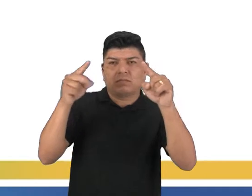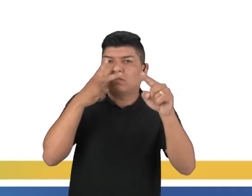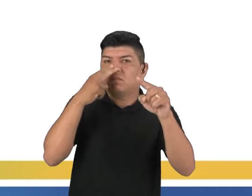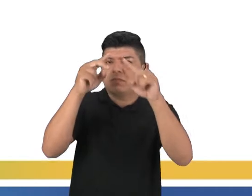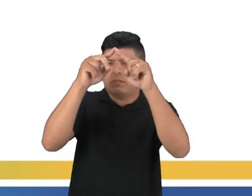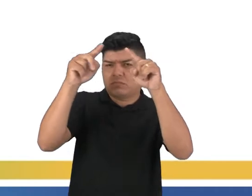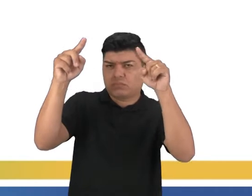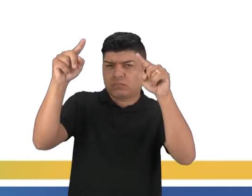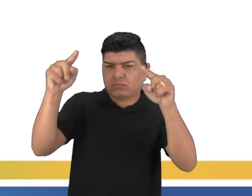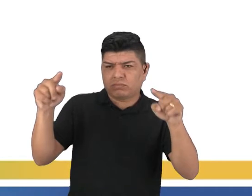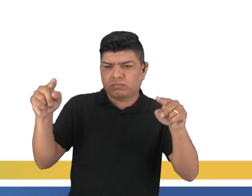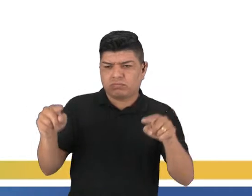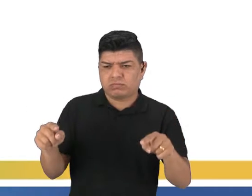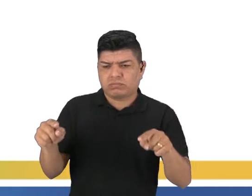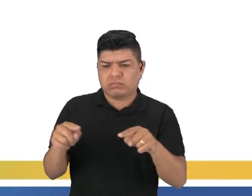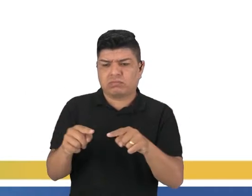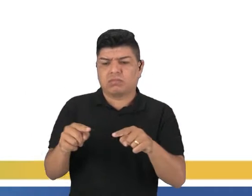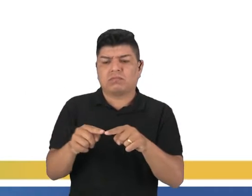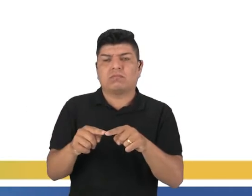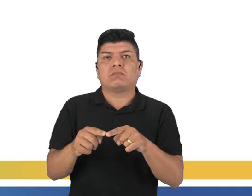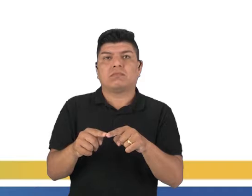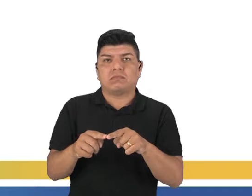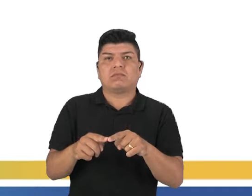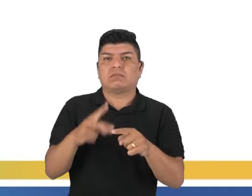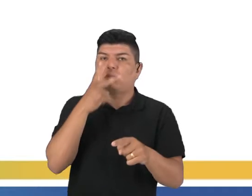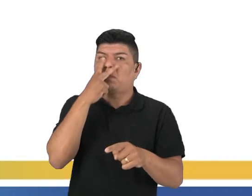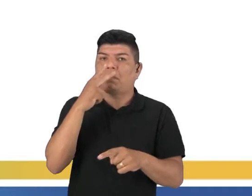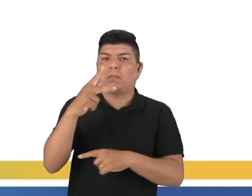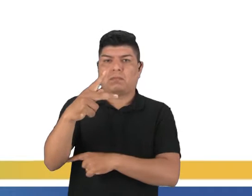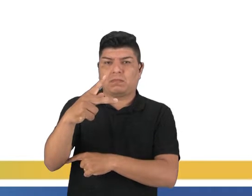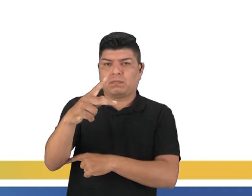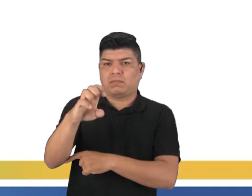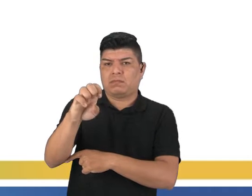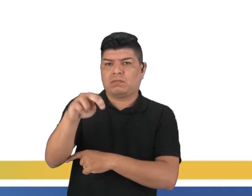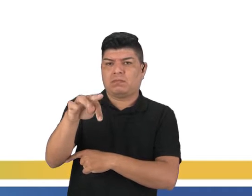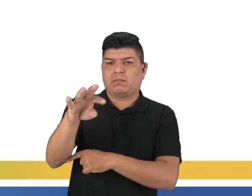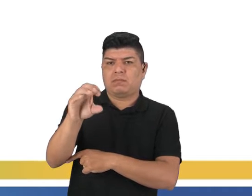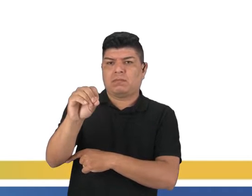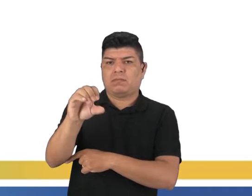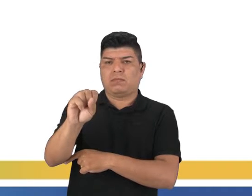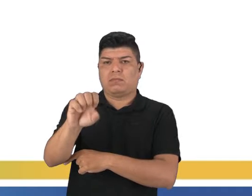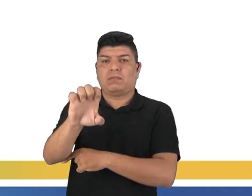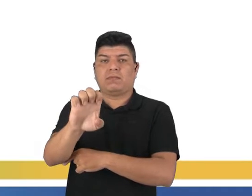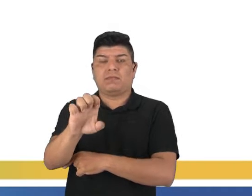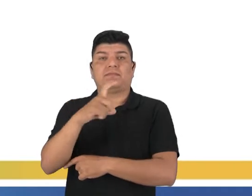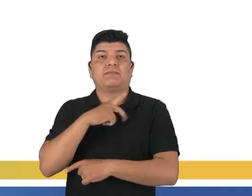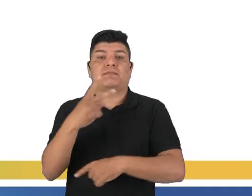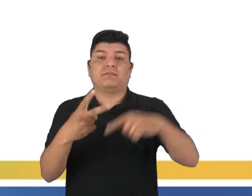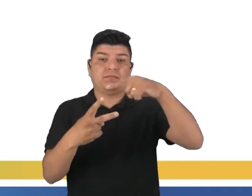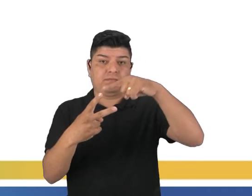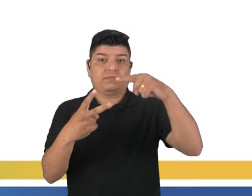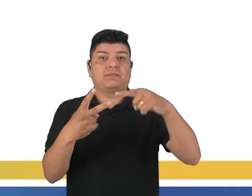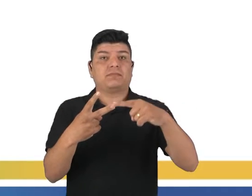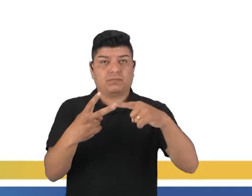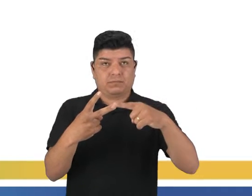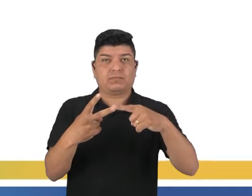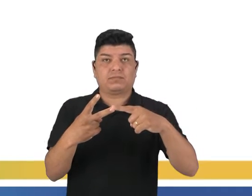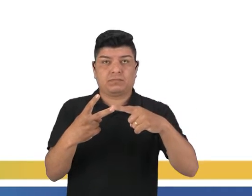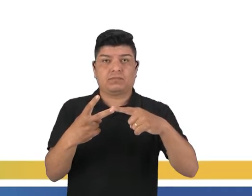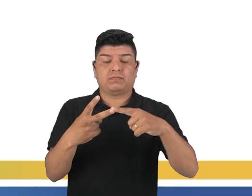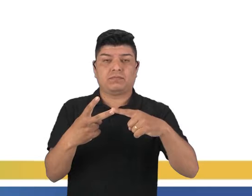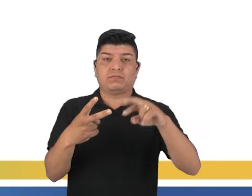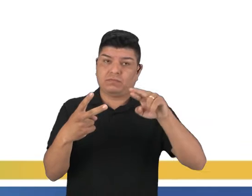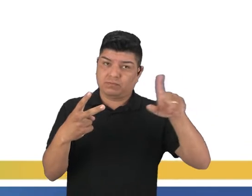se fosse uma pentose, elas possuem duas dessas. Existem dois tipos de